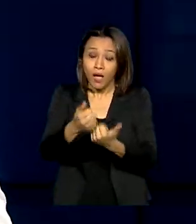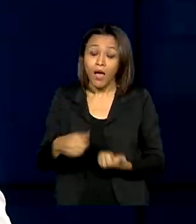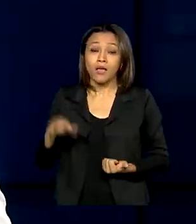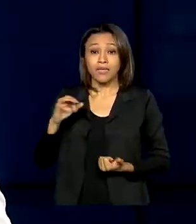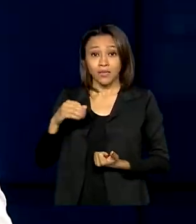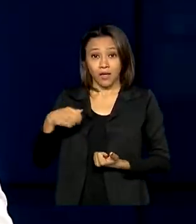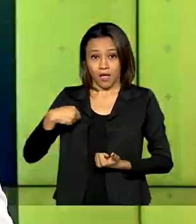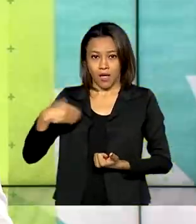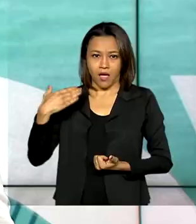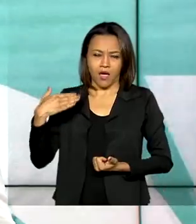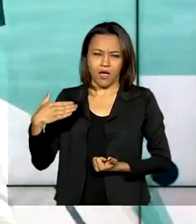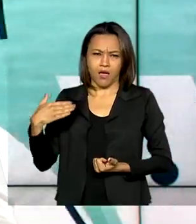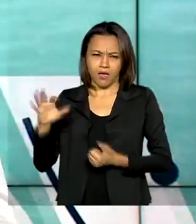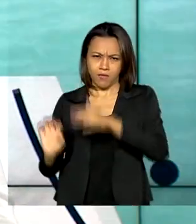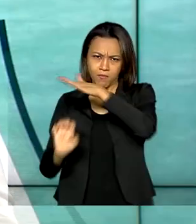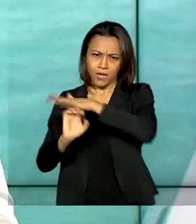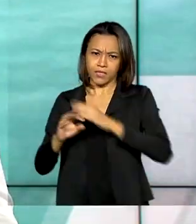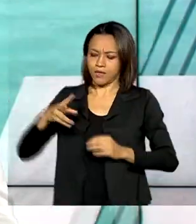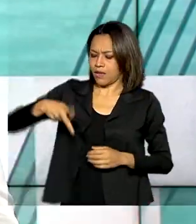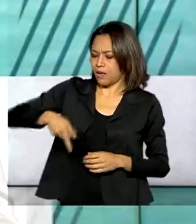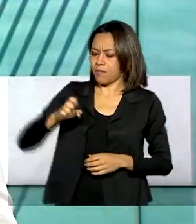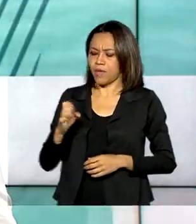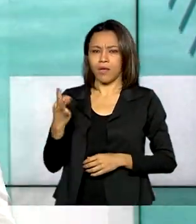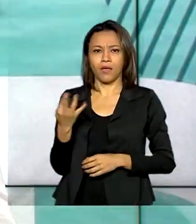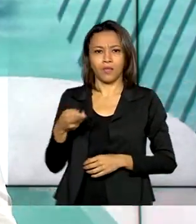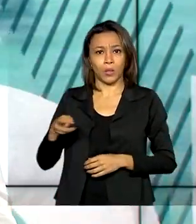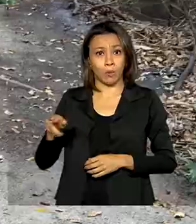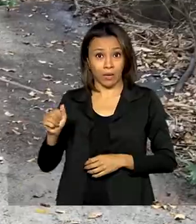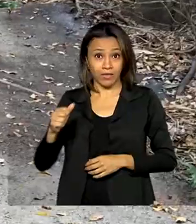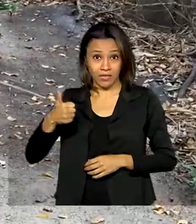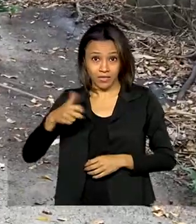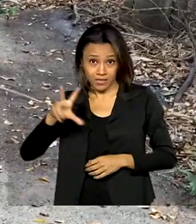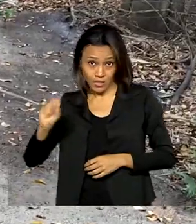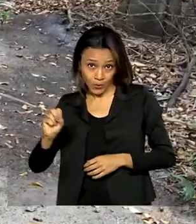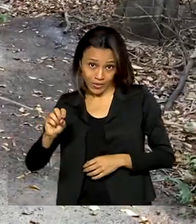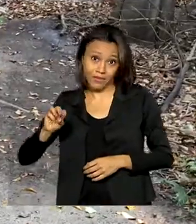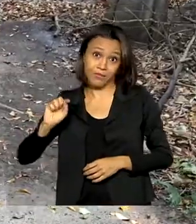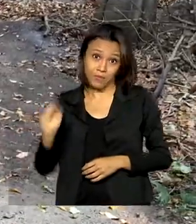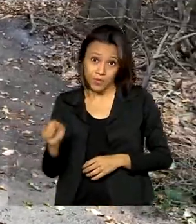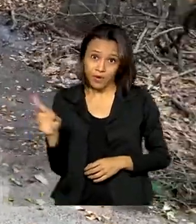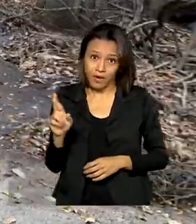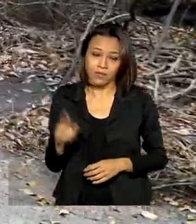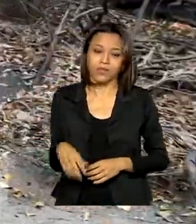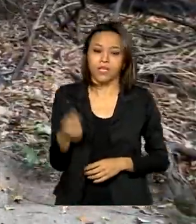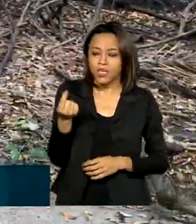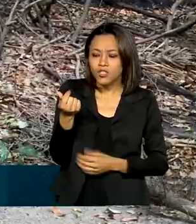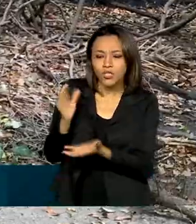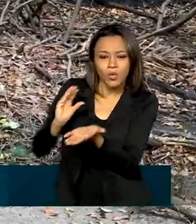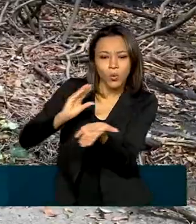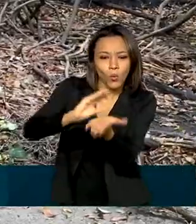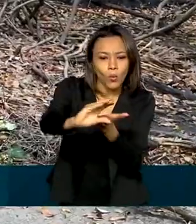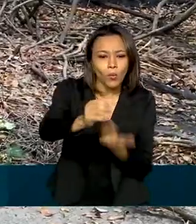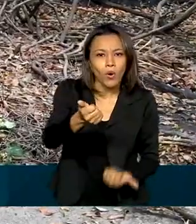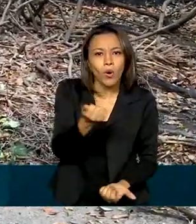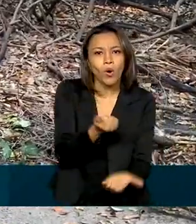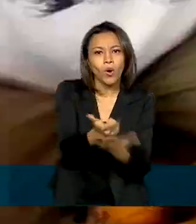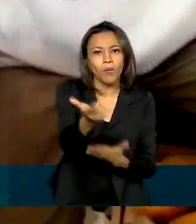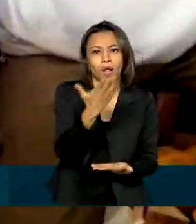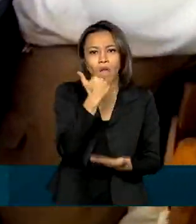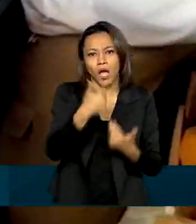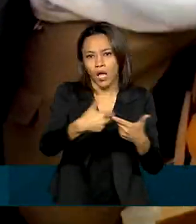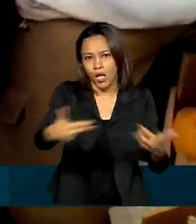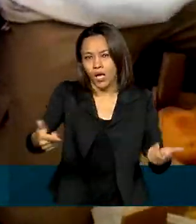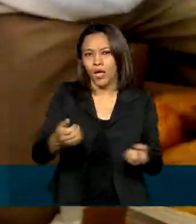mil reais para o projeto Bichos do Pantanal. O dinheiro é para ajudar na compra de alimentos,